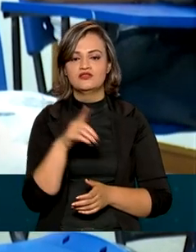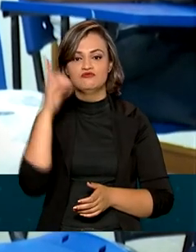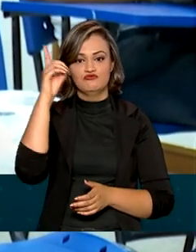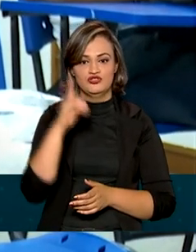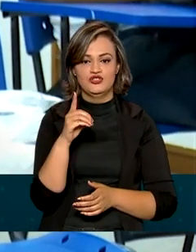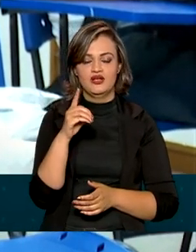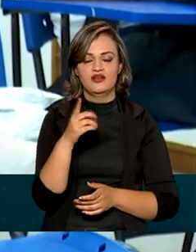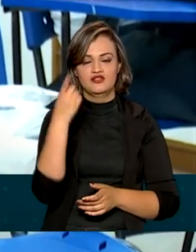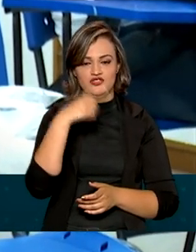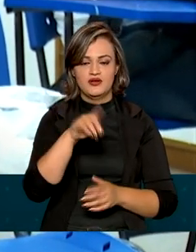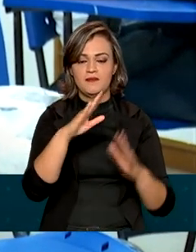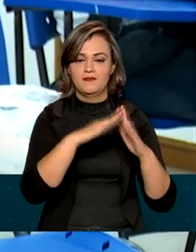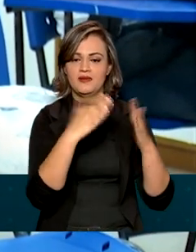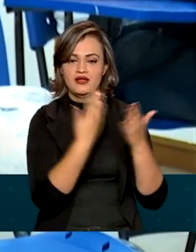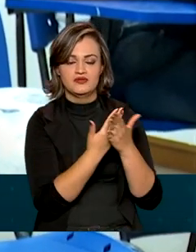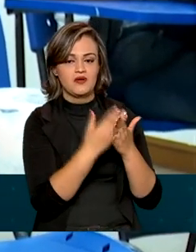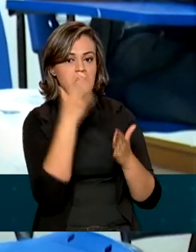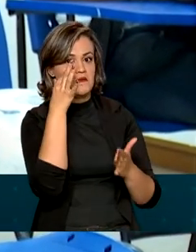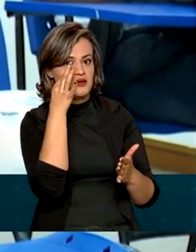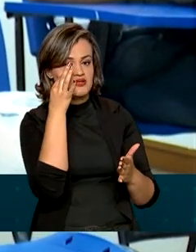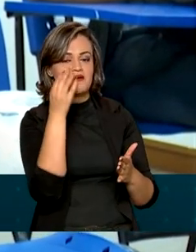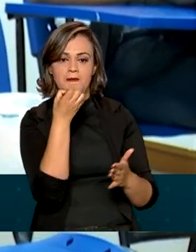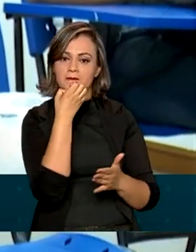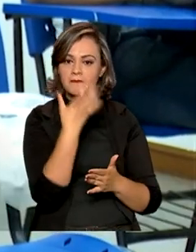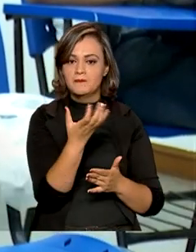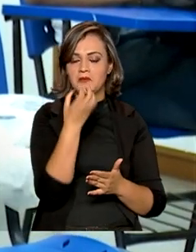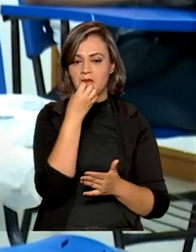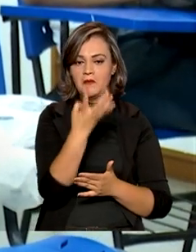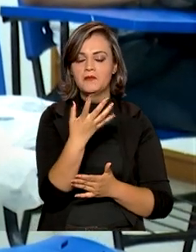a dia no colégio muito bom, as aulas presenciais são muito boas no colégio.